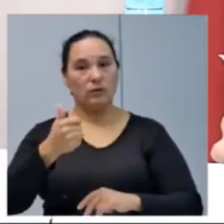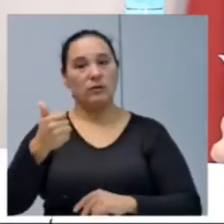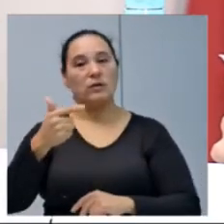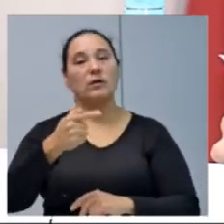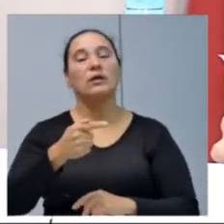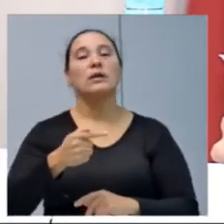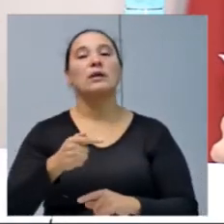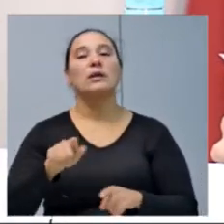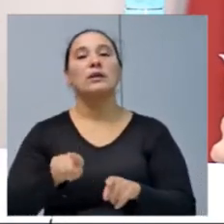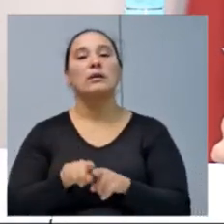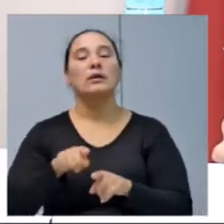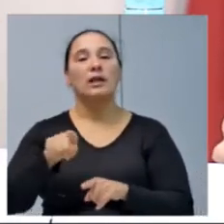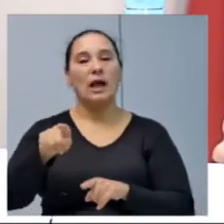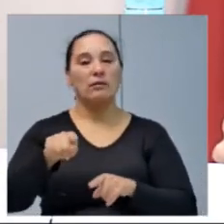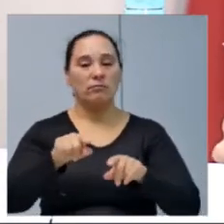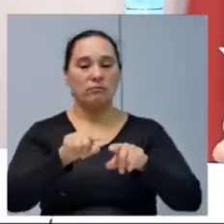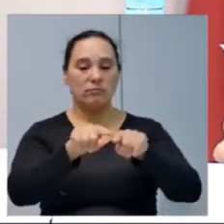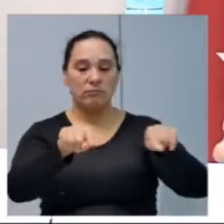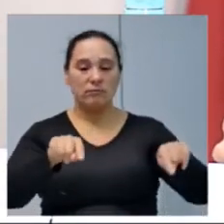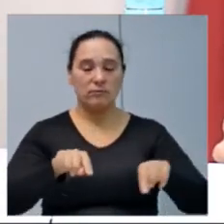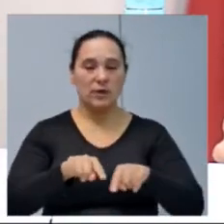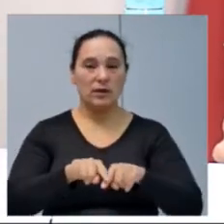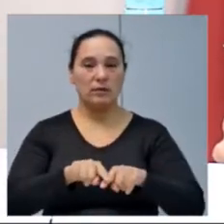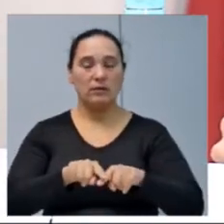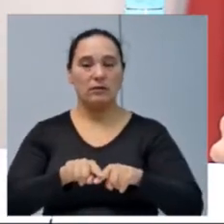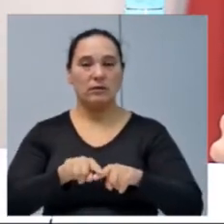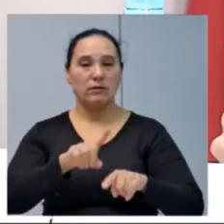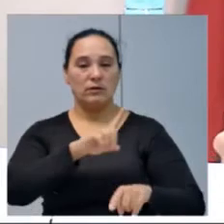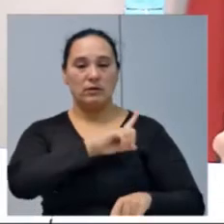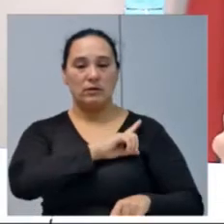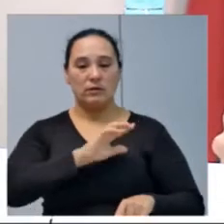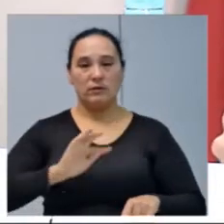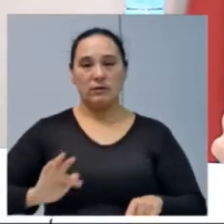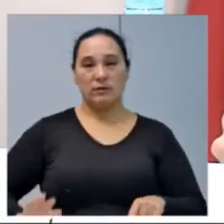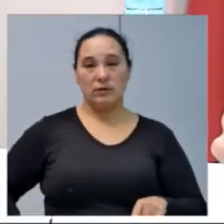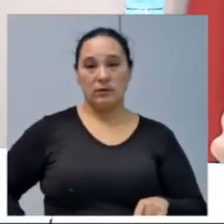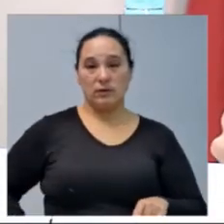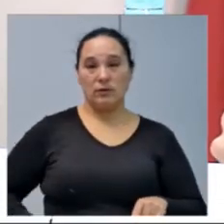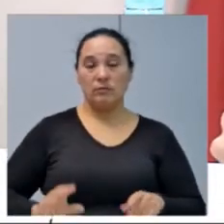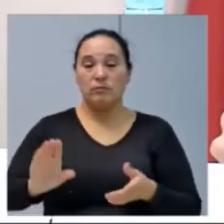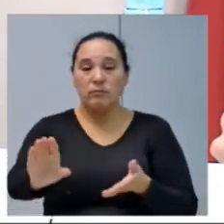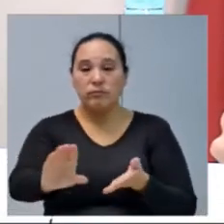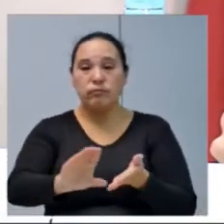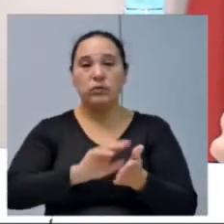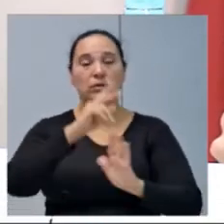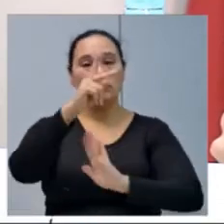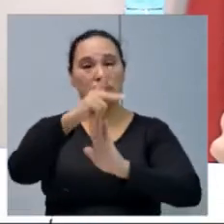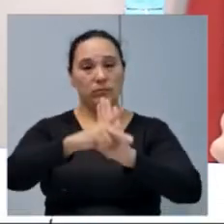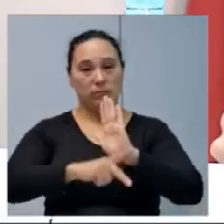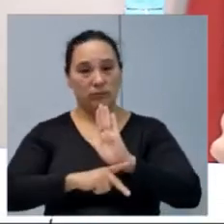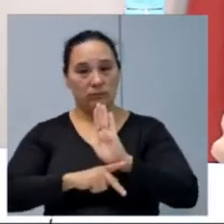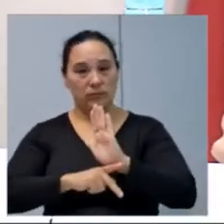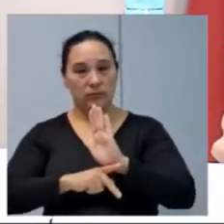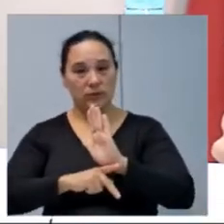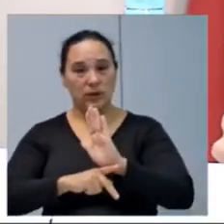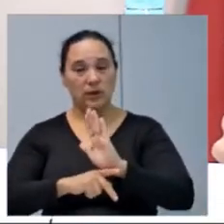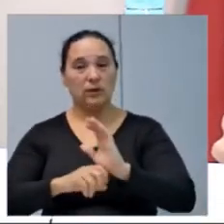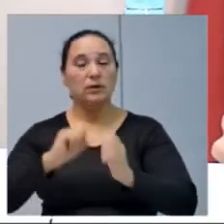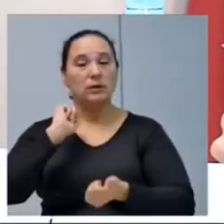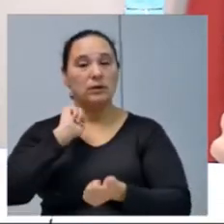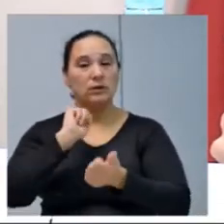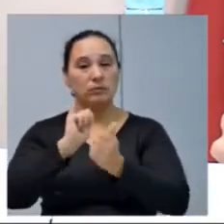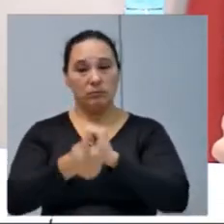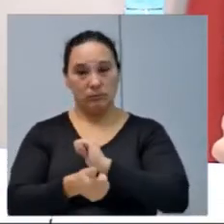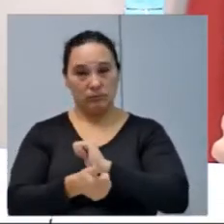a fim de comparecer aos gabinetes dos deputados estaduais com a finalidade de captar recursos para os projetos atinentes à pasta do esporte e de sua